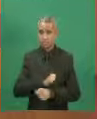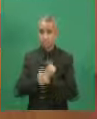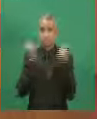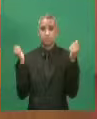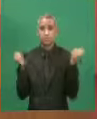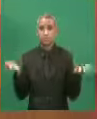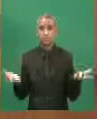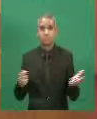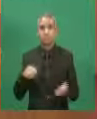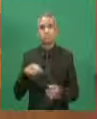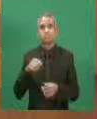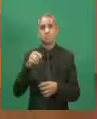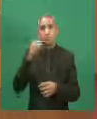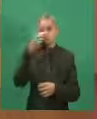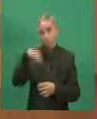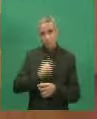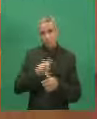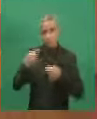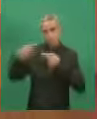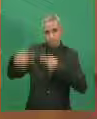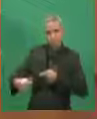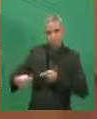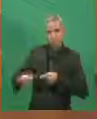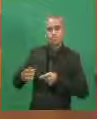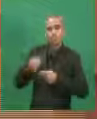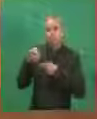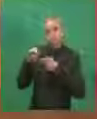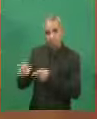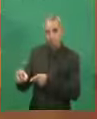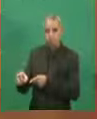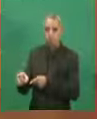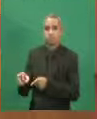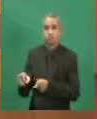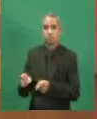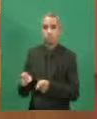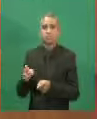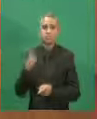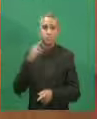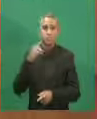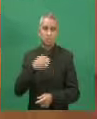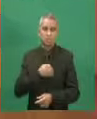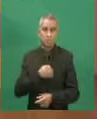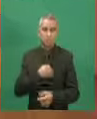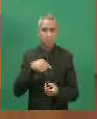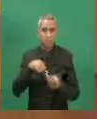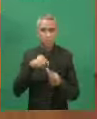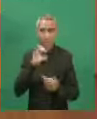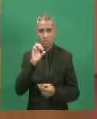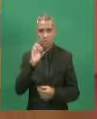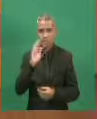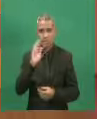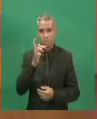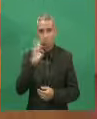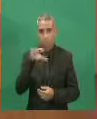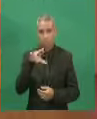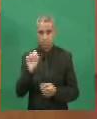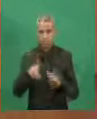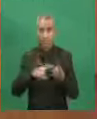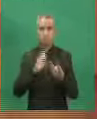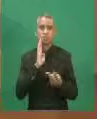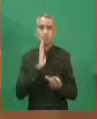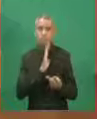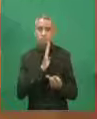denunciada pela oposição. Nós, eu, deputado Bira, deputado Rubem Júnior e o deputado Marcelo,